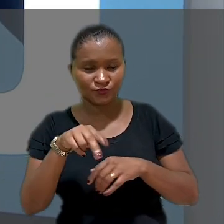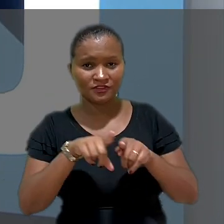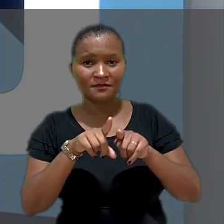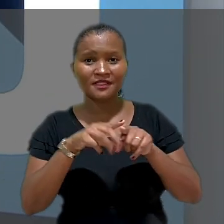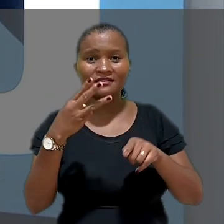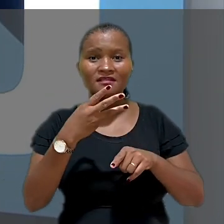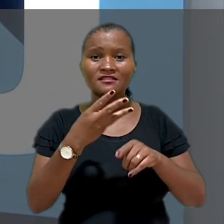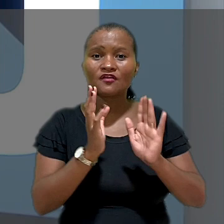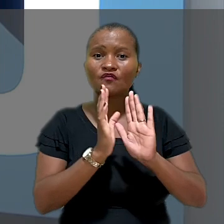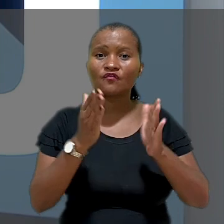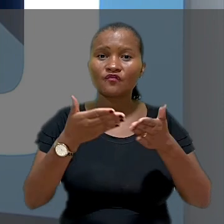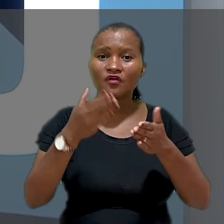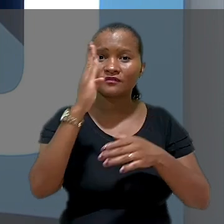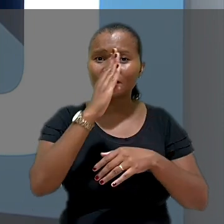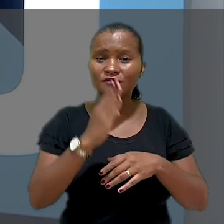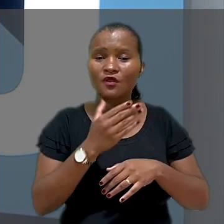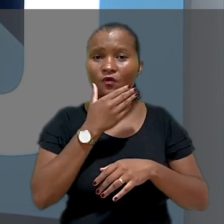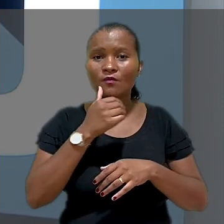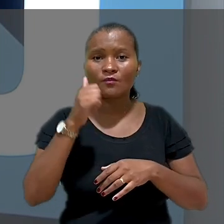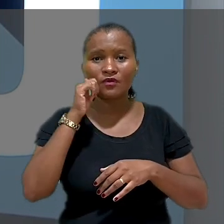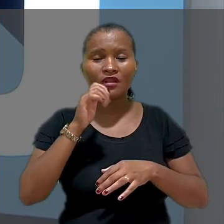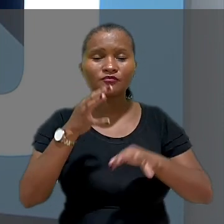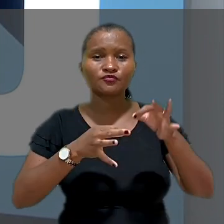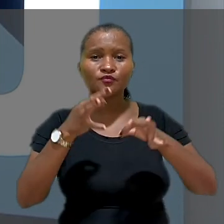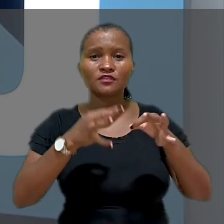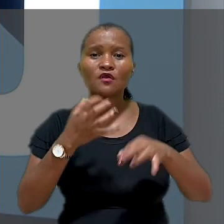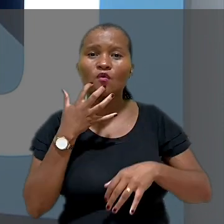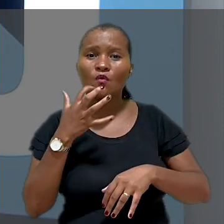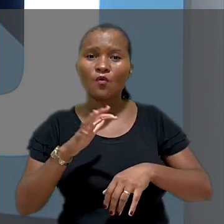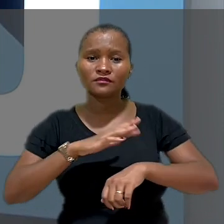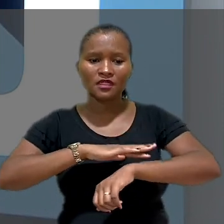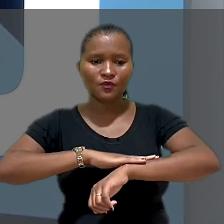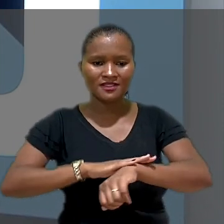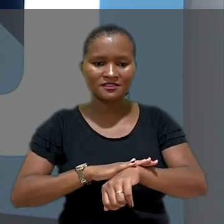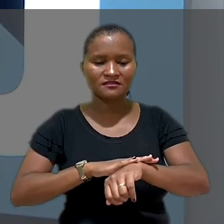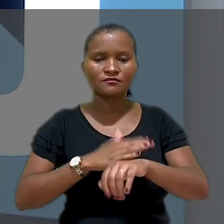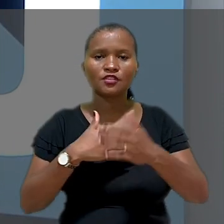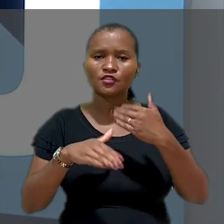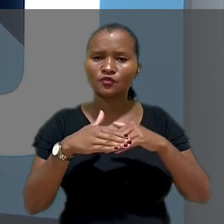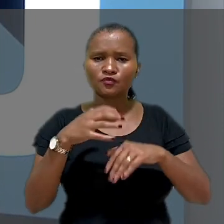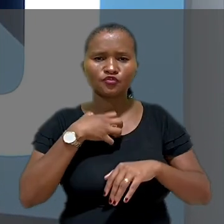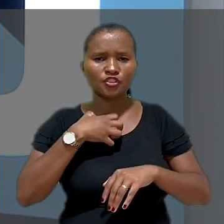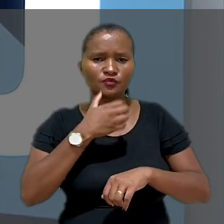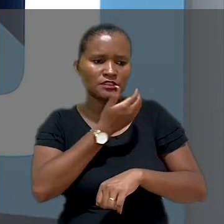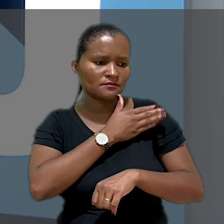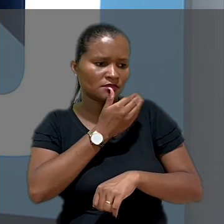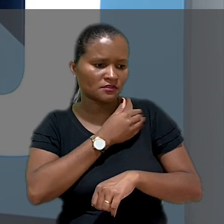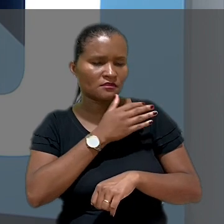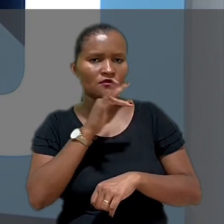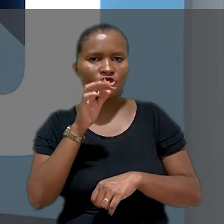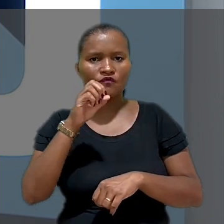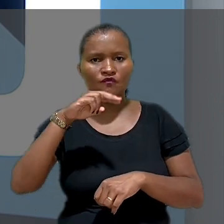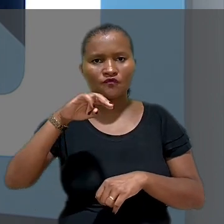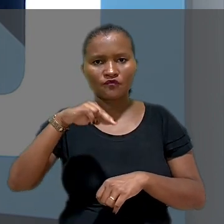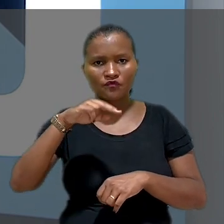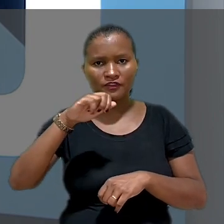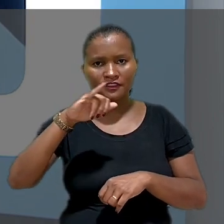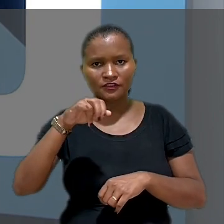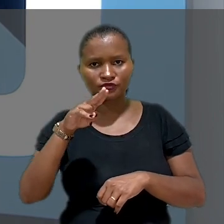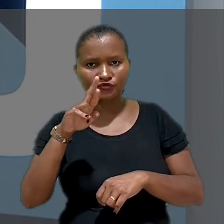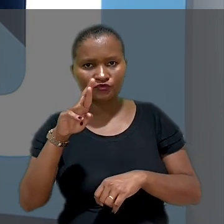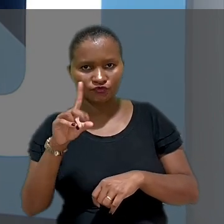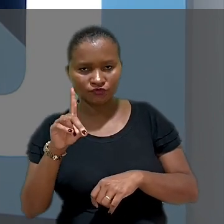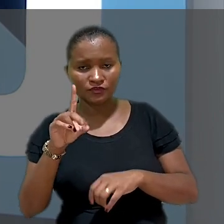e o 3º Fórum Nacional de Juízas e Juízes contra o Racismo e Todas as Formas de Discriminação, o Fonajurde.